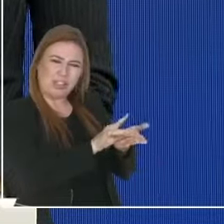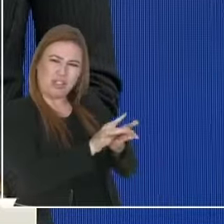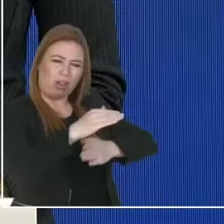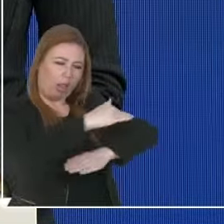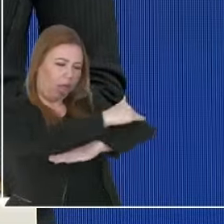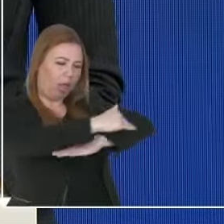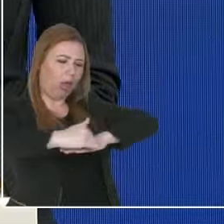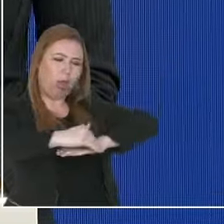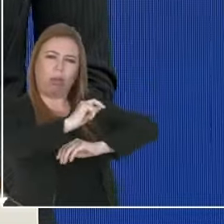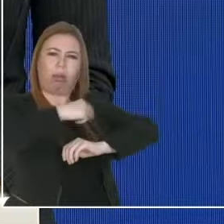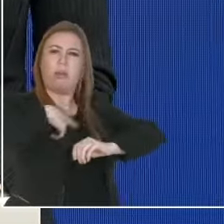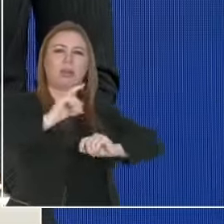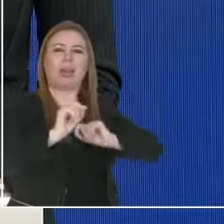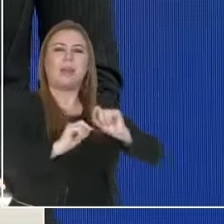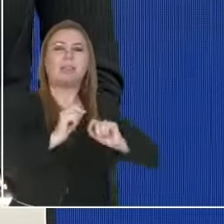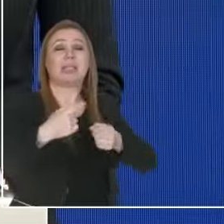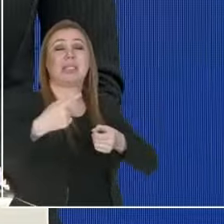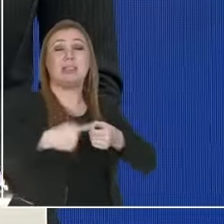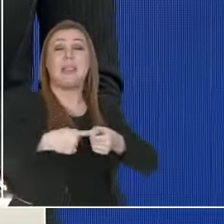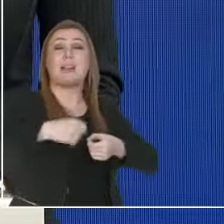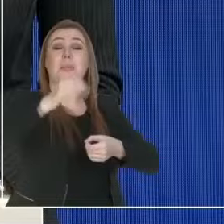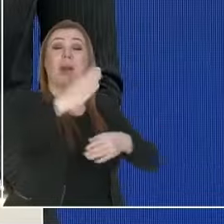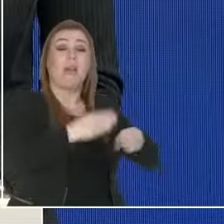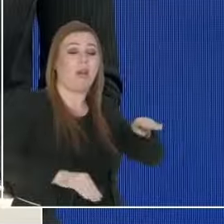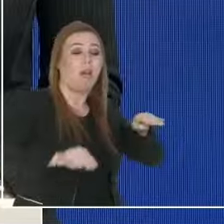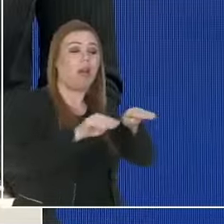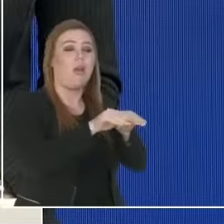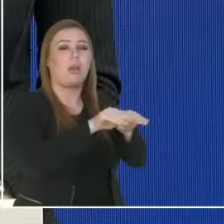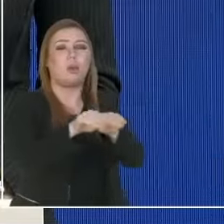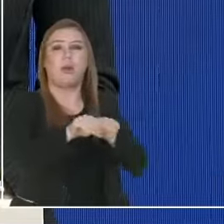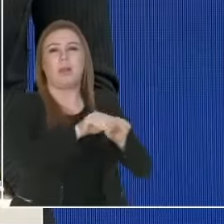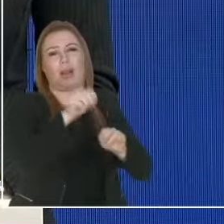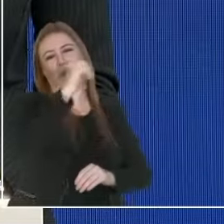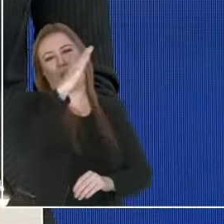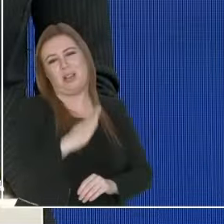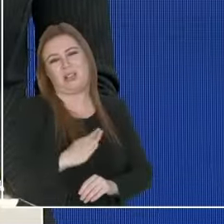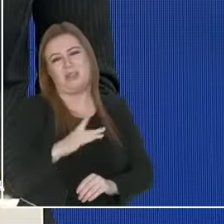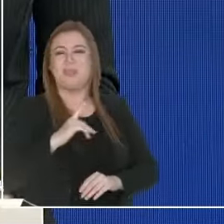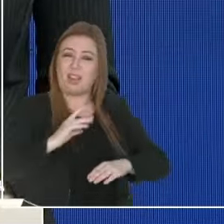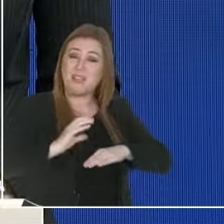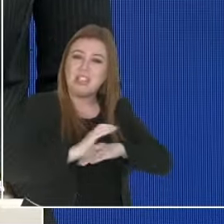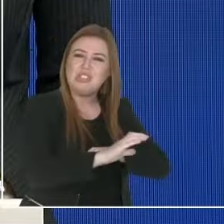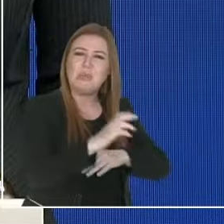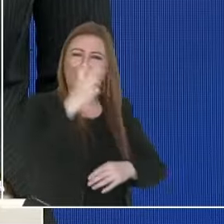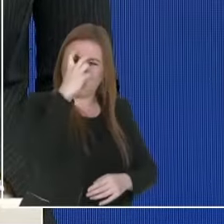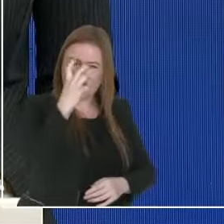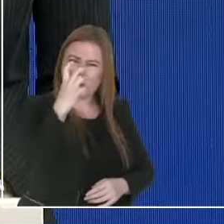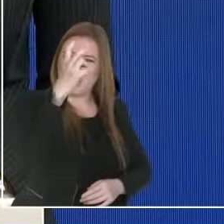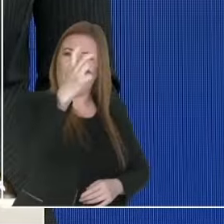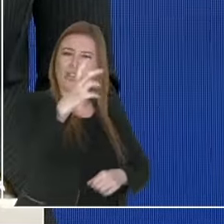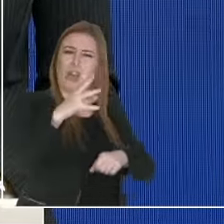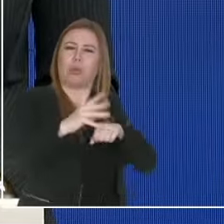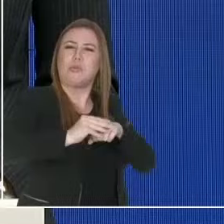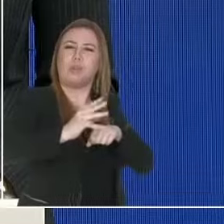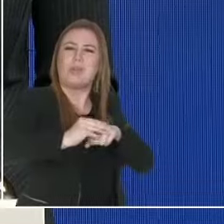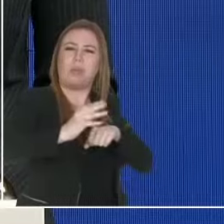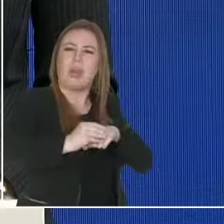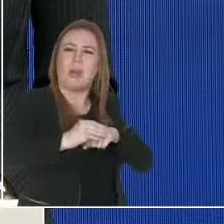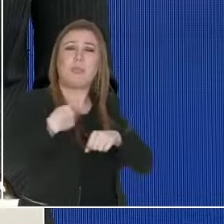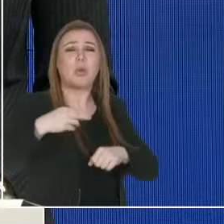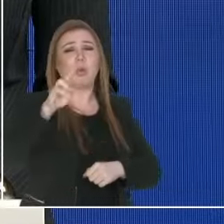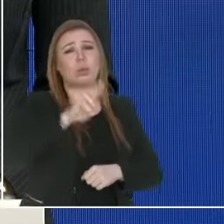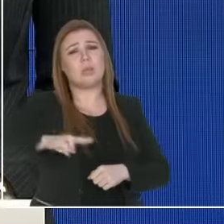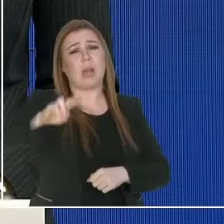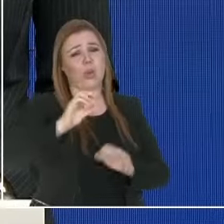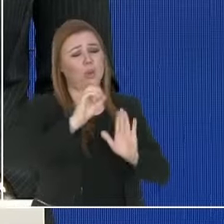cidade mais igualitária do país? Não. Isso é investimento com sabedoria, com inteligência, utilizando o serviço, o